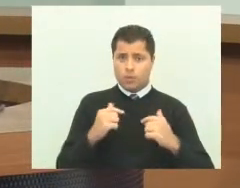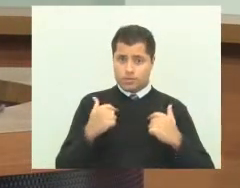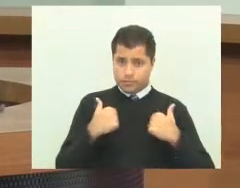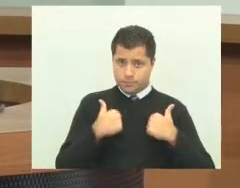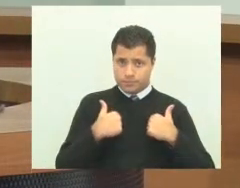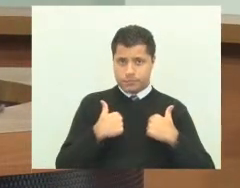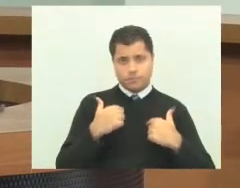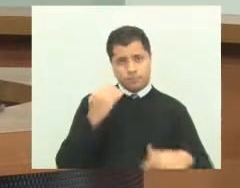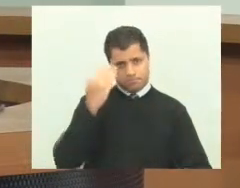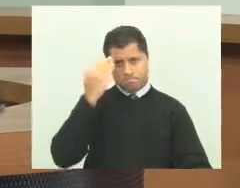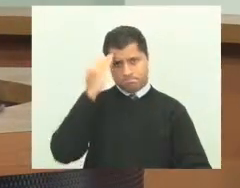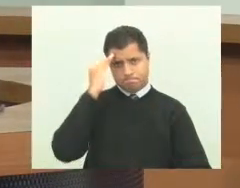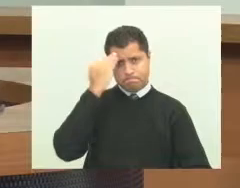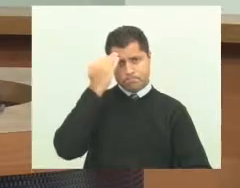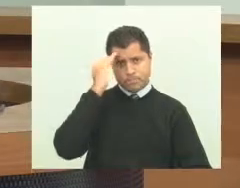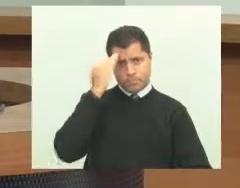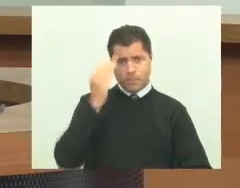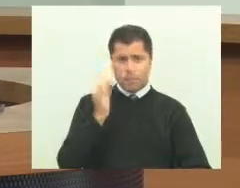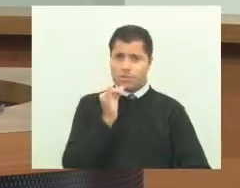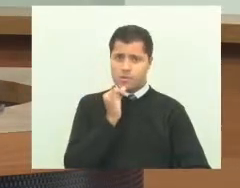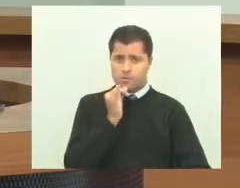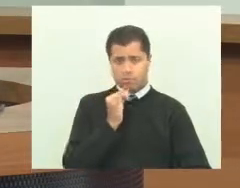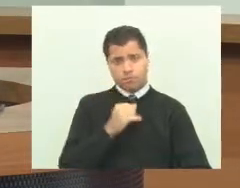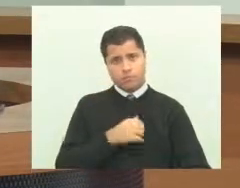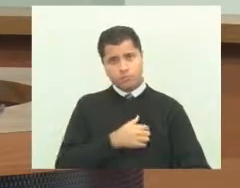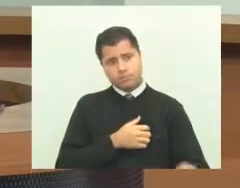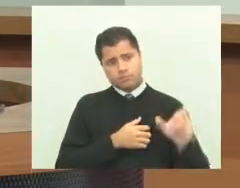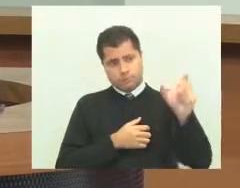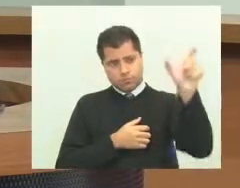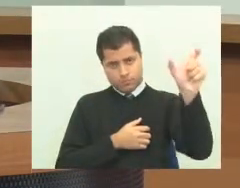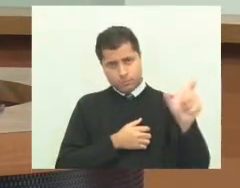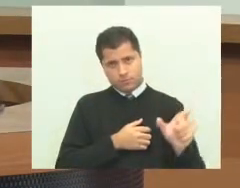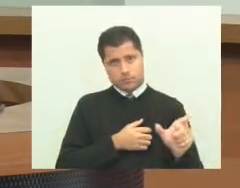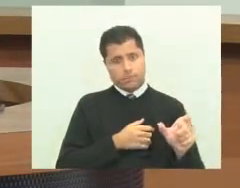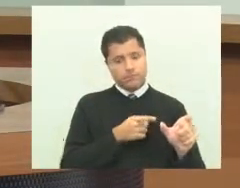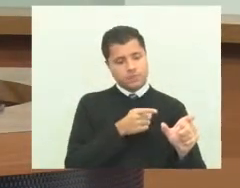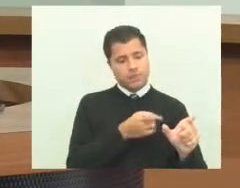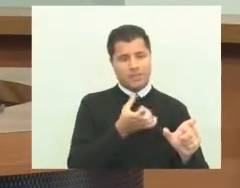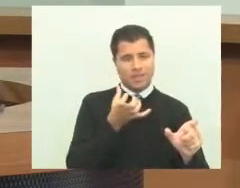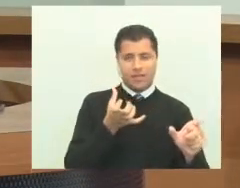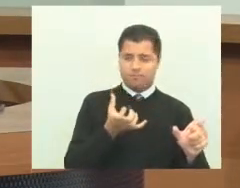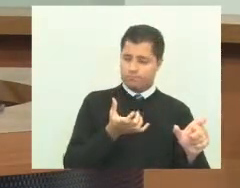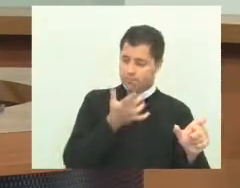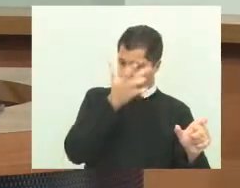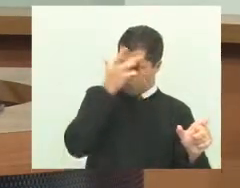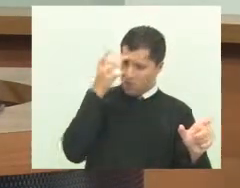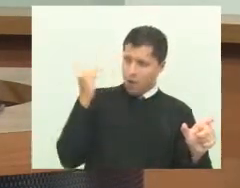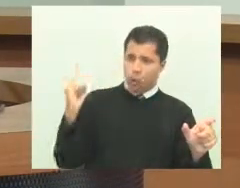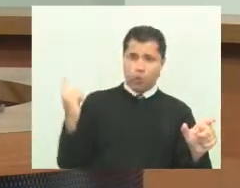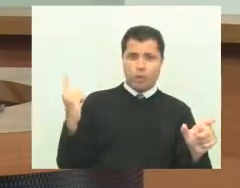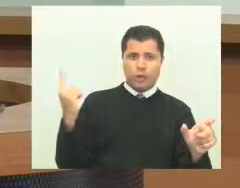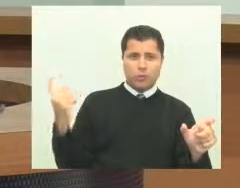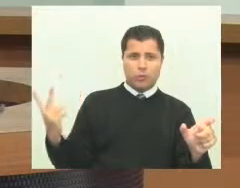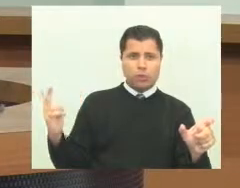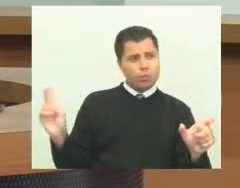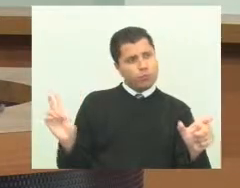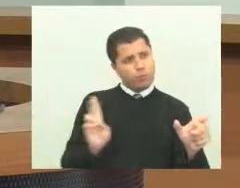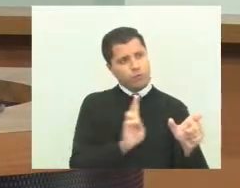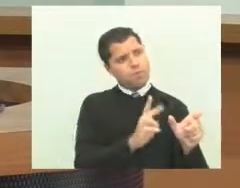às vezes, o vereador em buscar atender uma ou duas pessoas que venha reivindicar